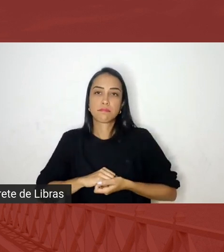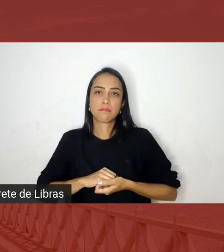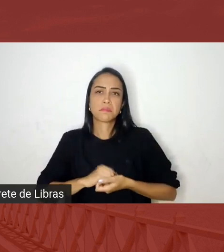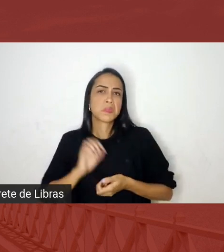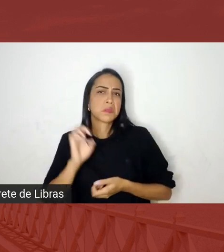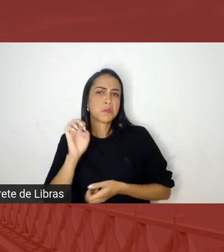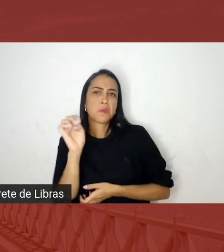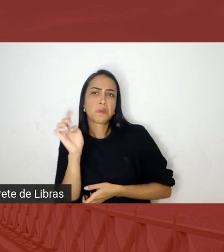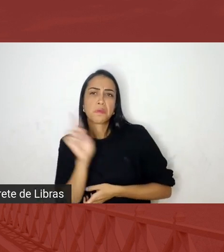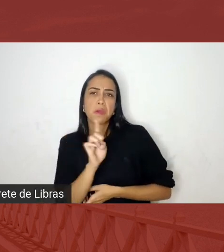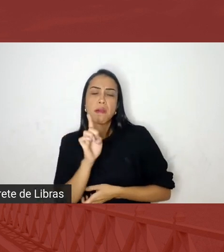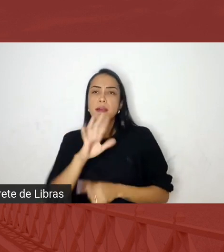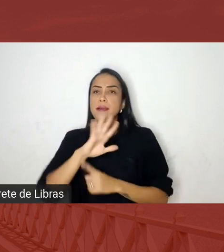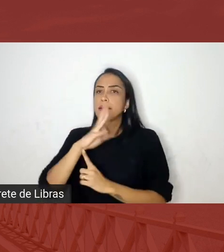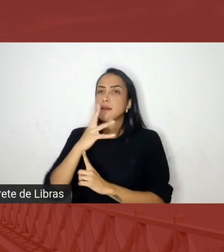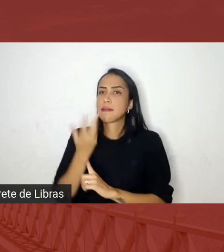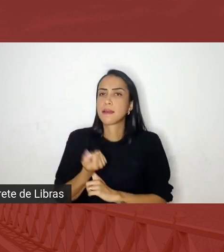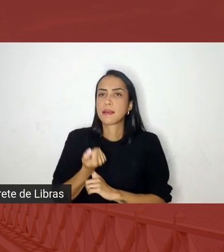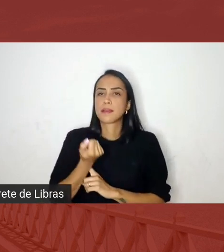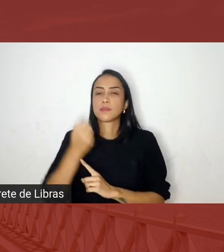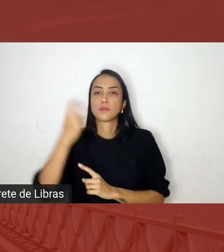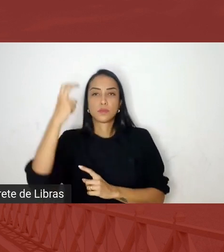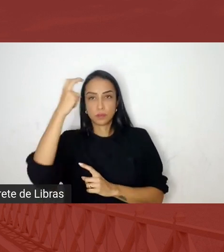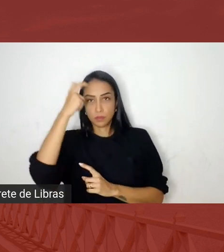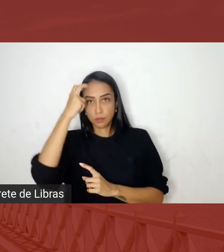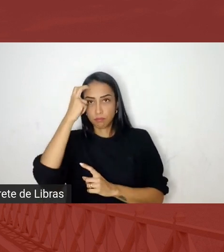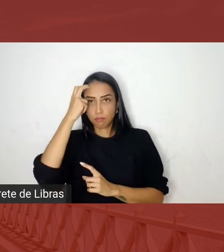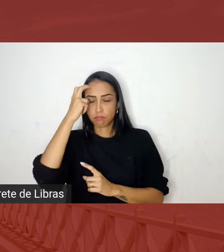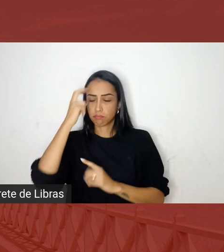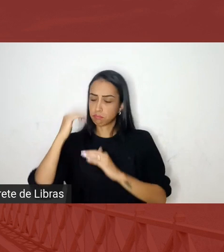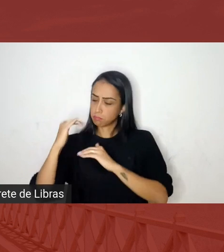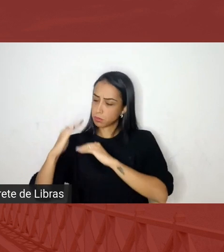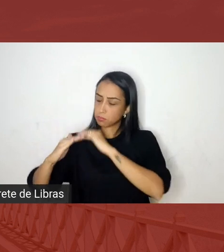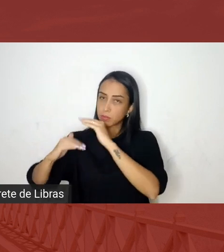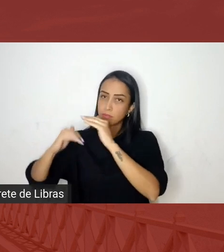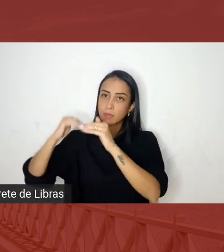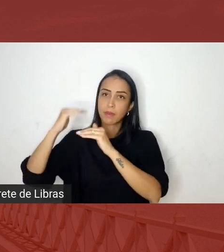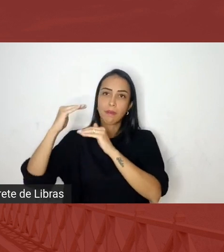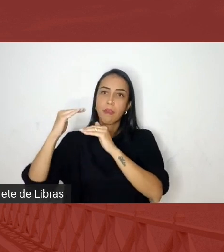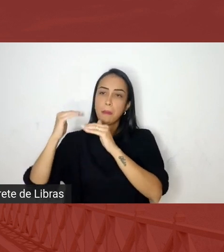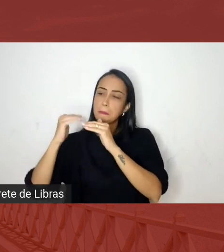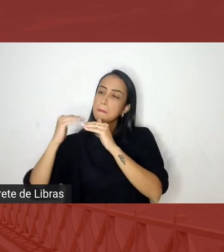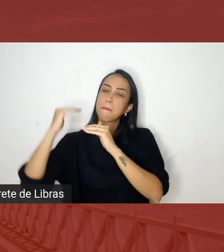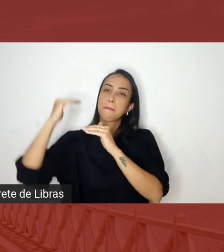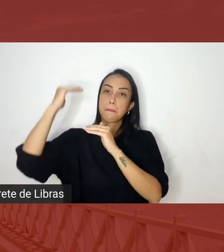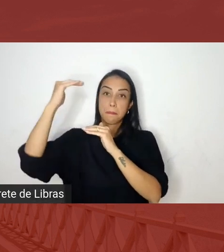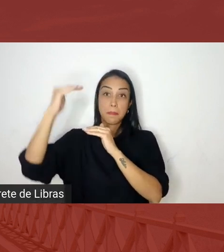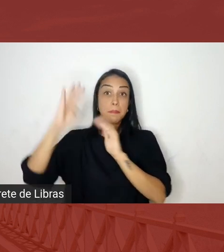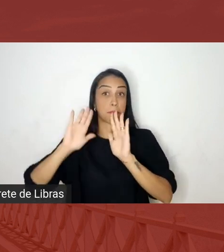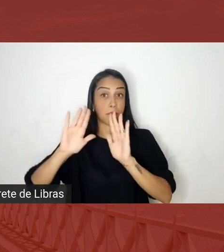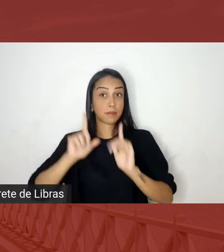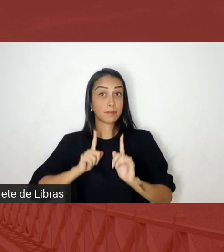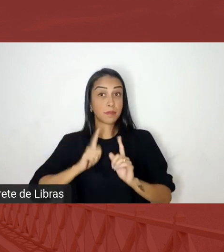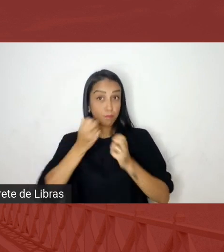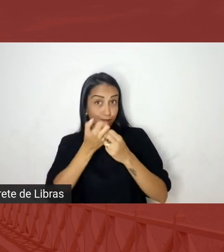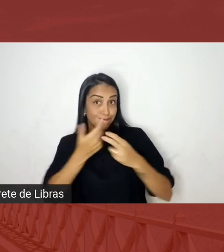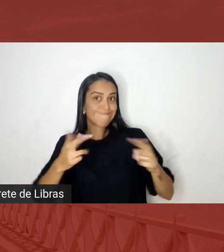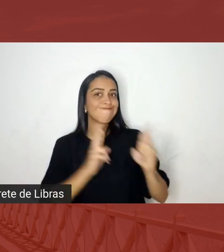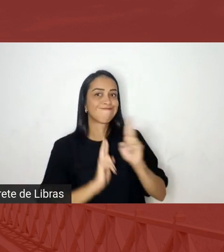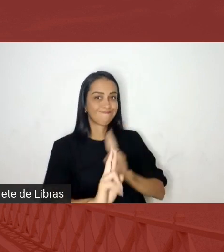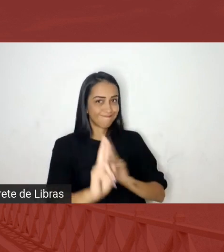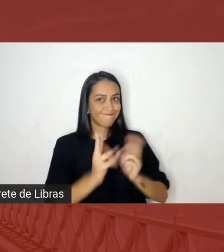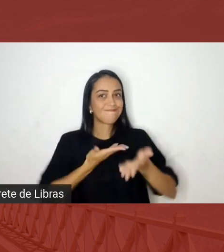uma cultura construída do pescoço para cima mas é algo relacional é nesse sentido